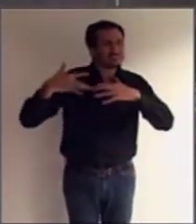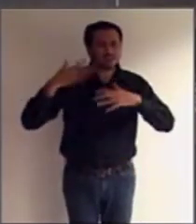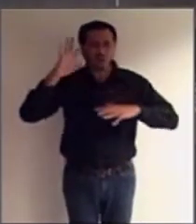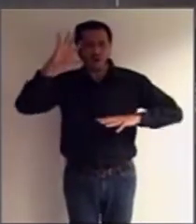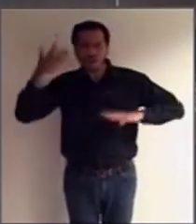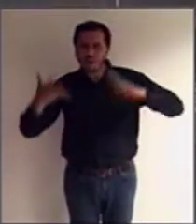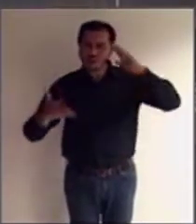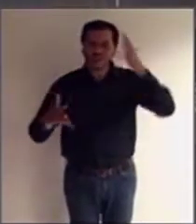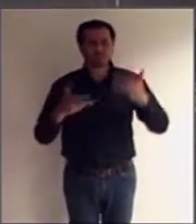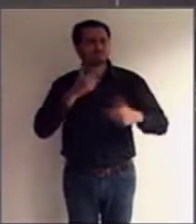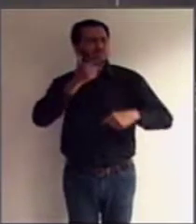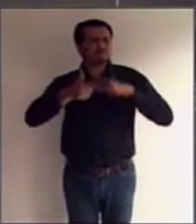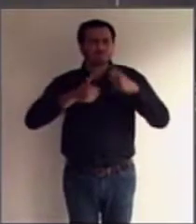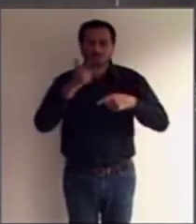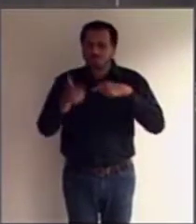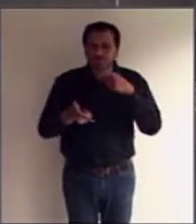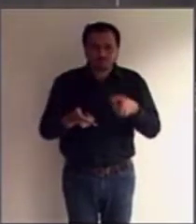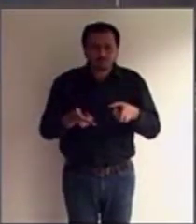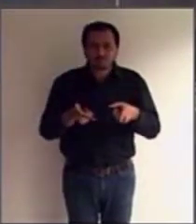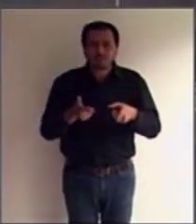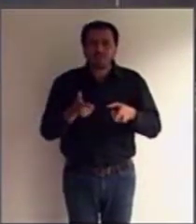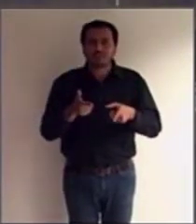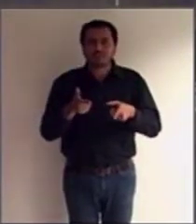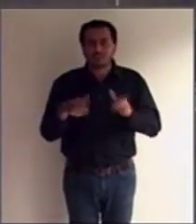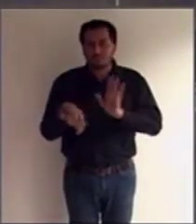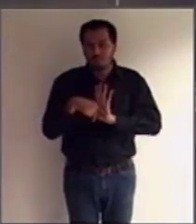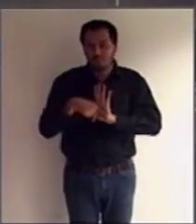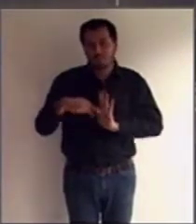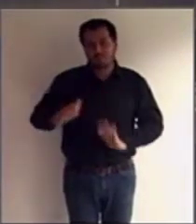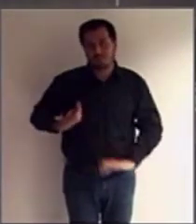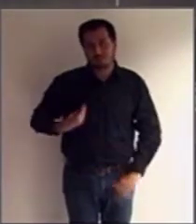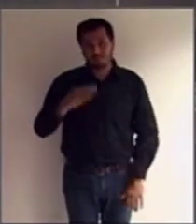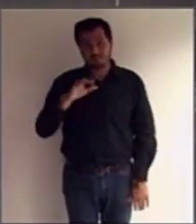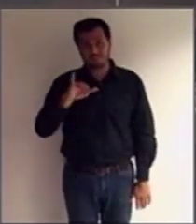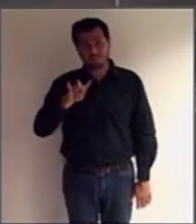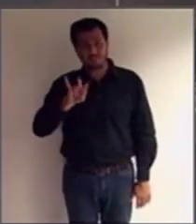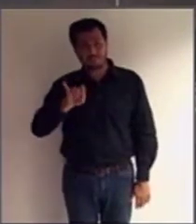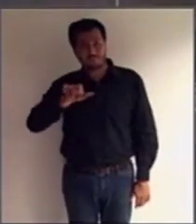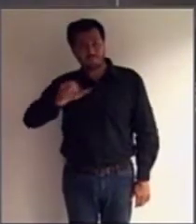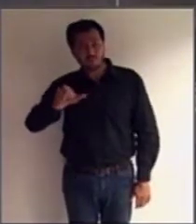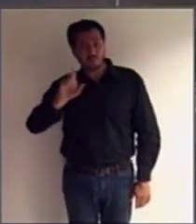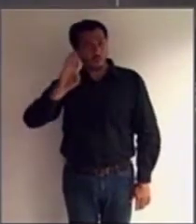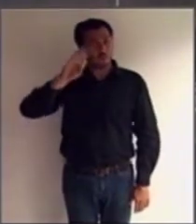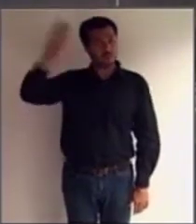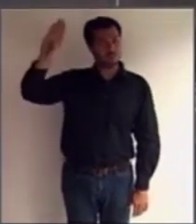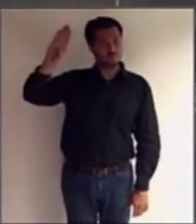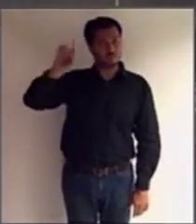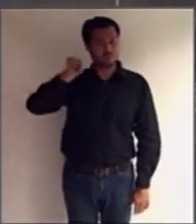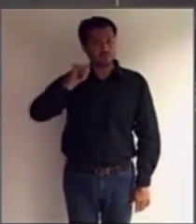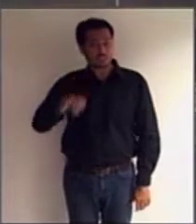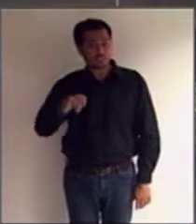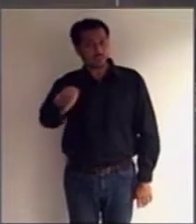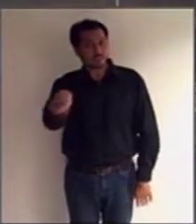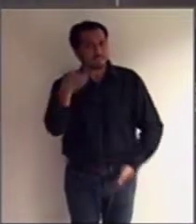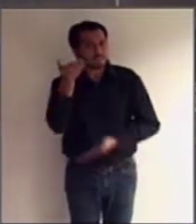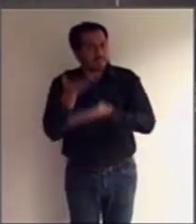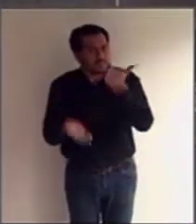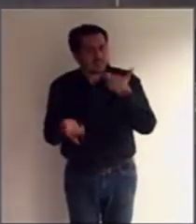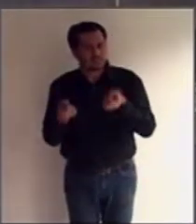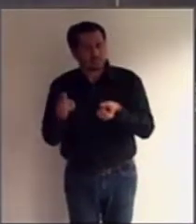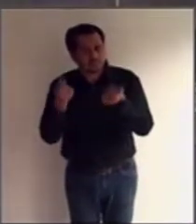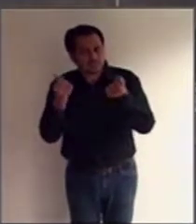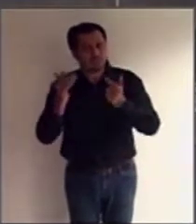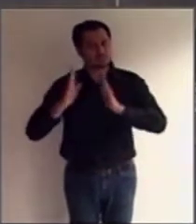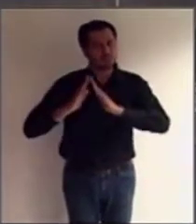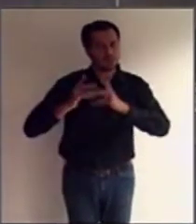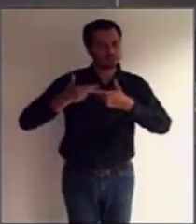praticar algum ato da vida civil, principalmente o que põe em risco as suas finanças, seu patrimônio, elas poderão